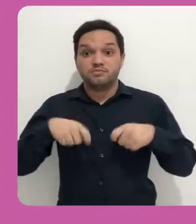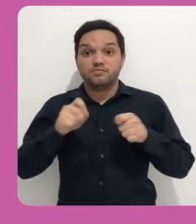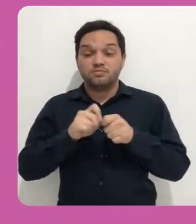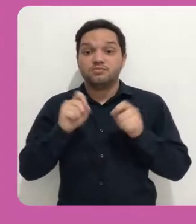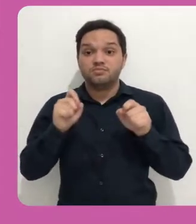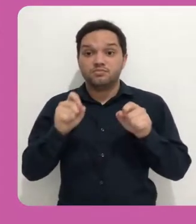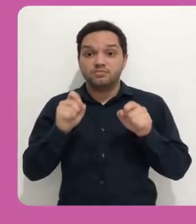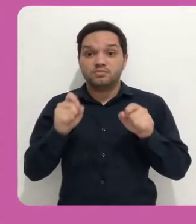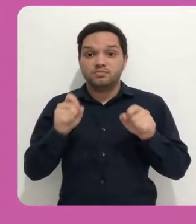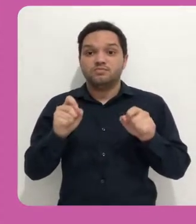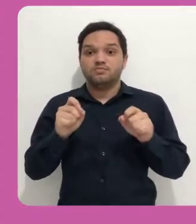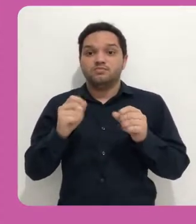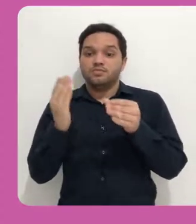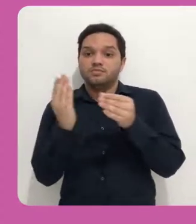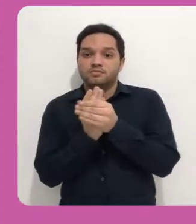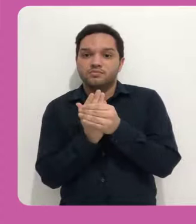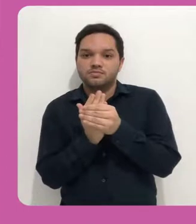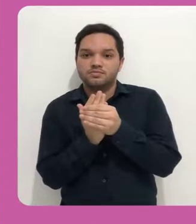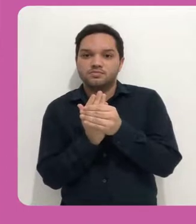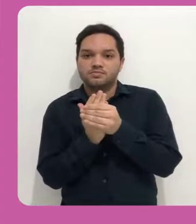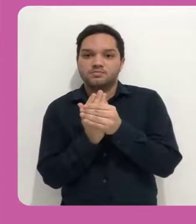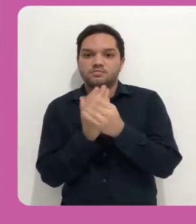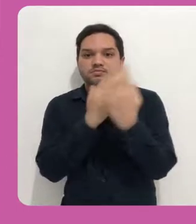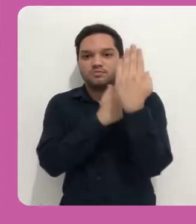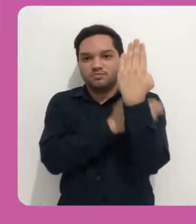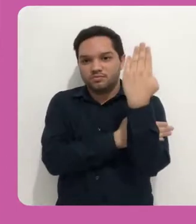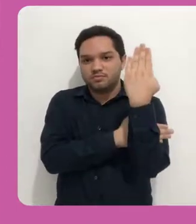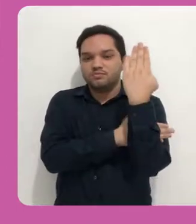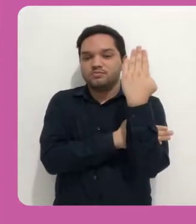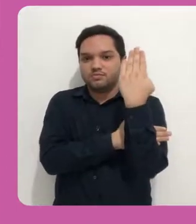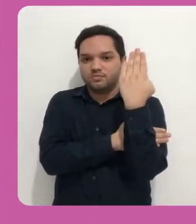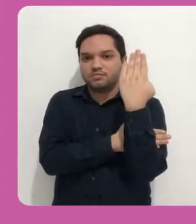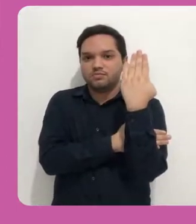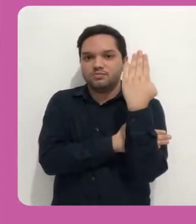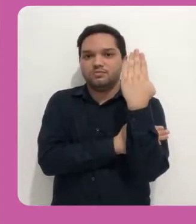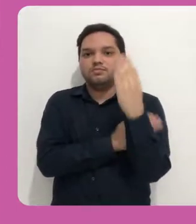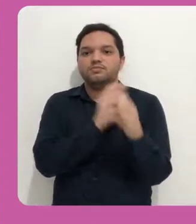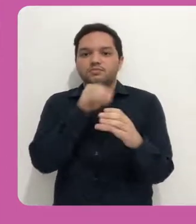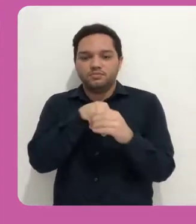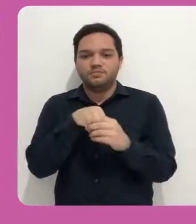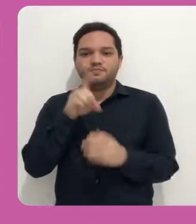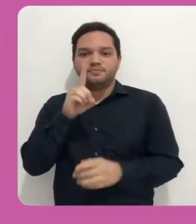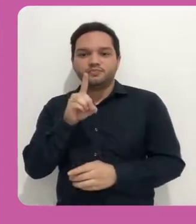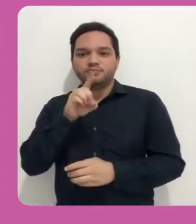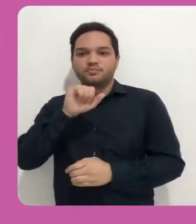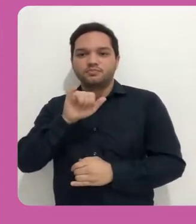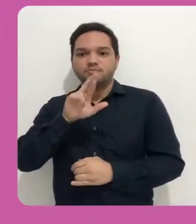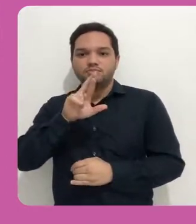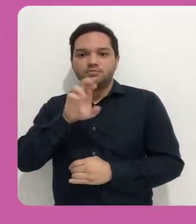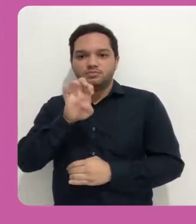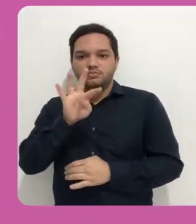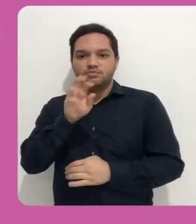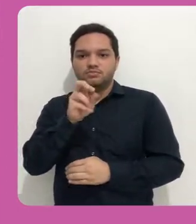é de uma pasta. Uma pasta, como um diretório que você está acostumado, né?